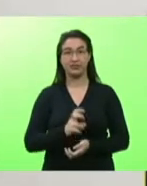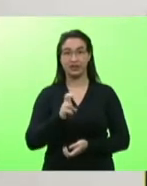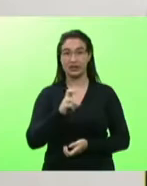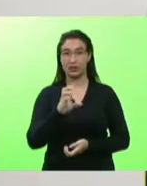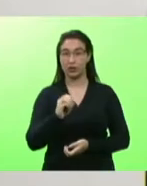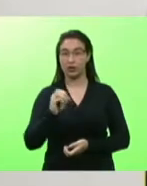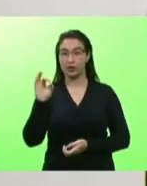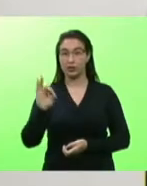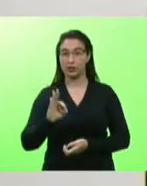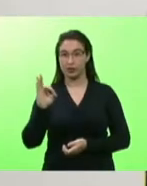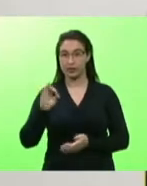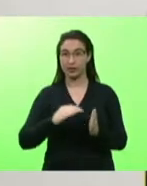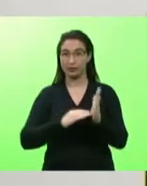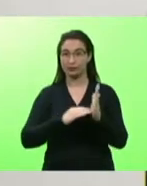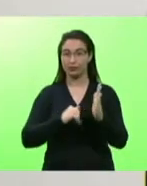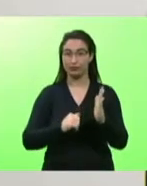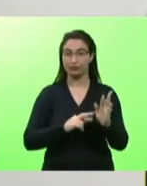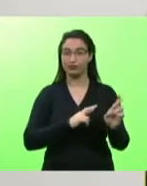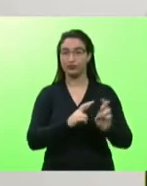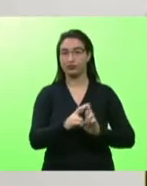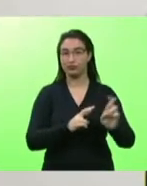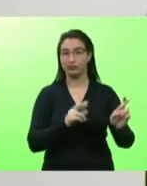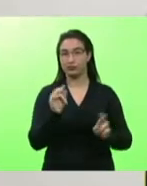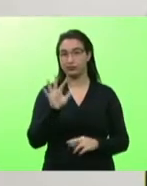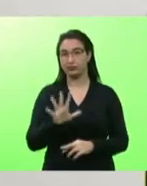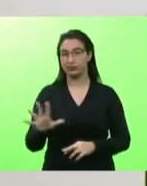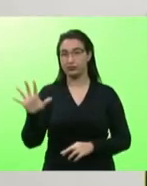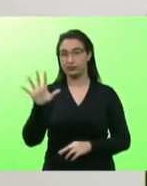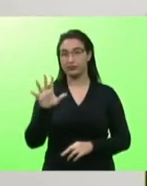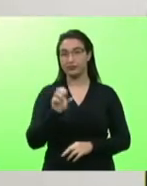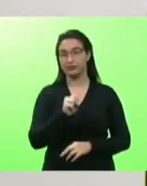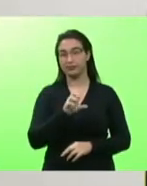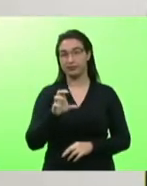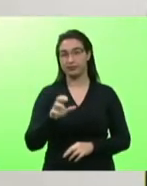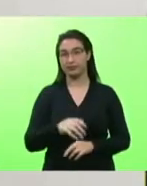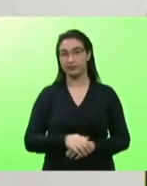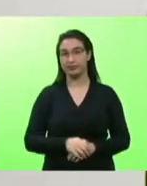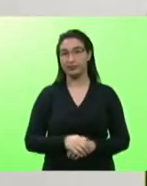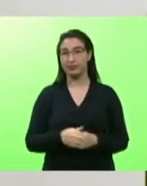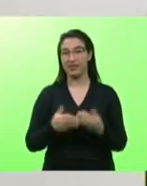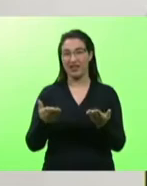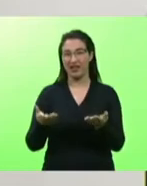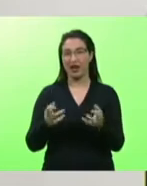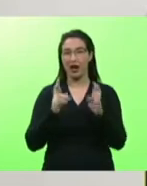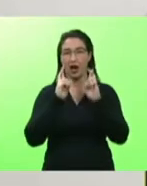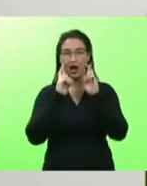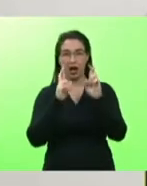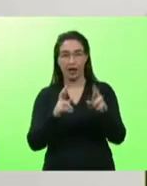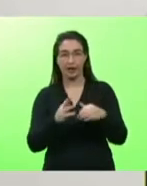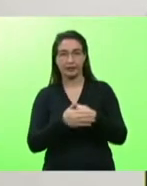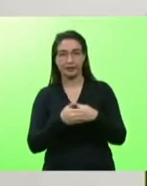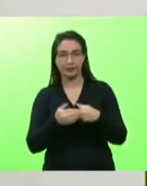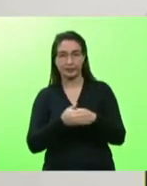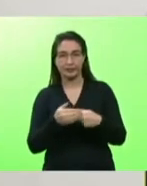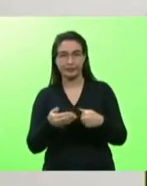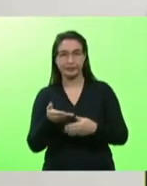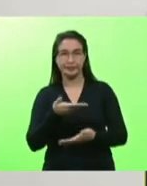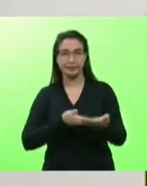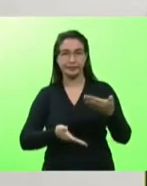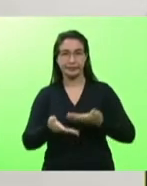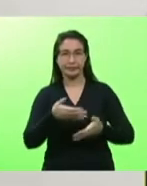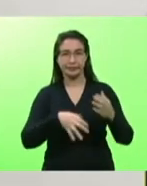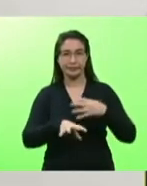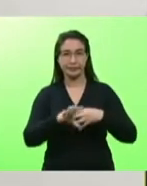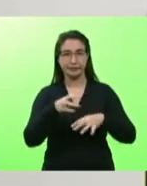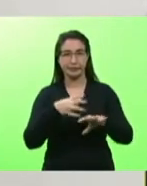de rodovias federais de Santa Catarina. Esse é o respeito, o carinho, a reciprocidade, é o